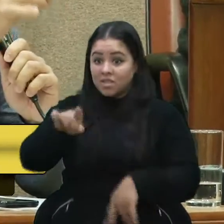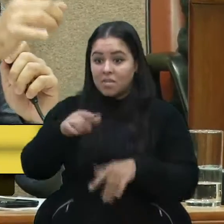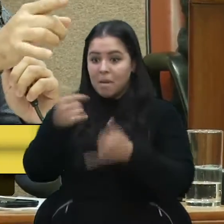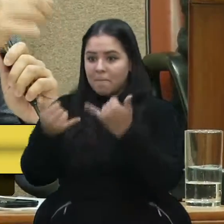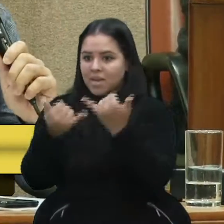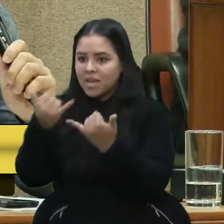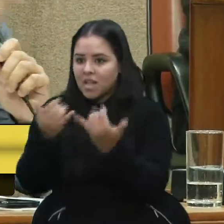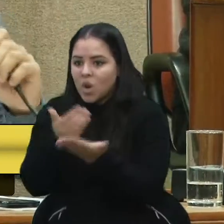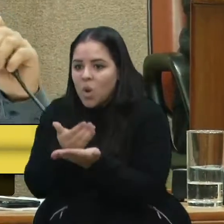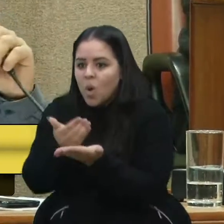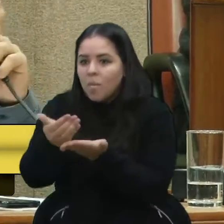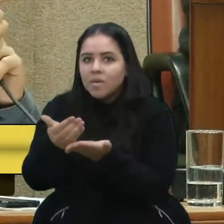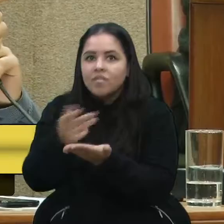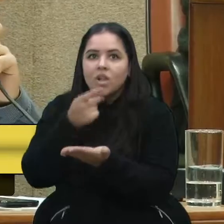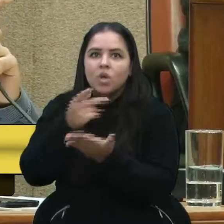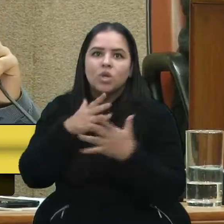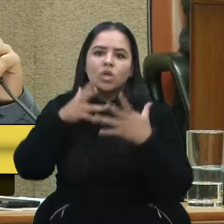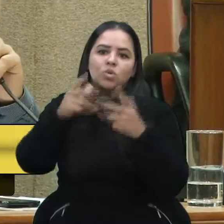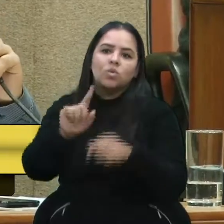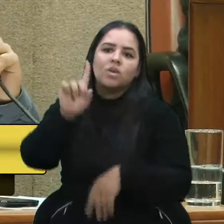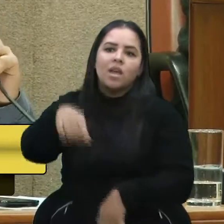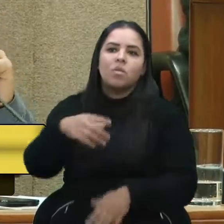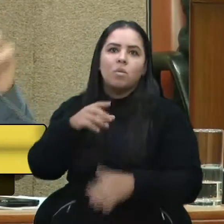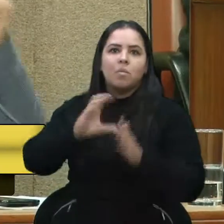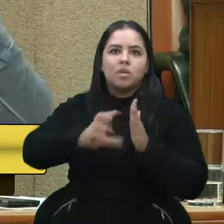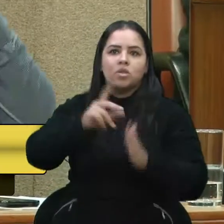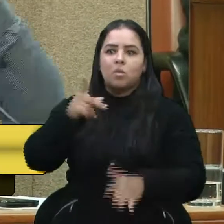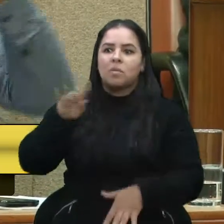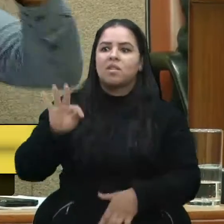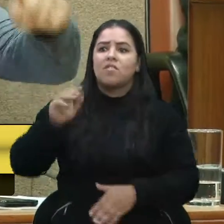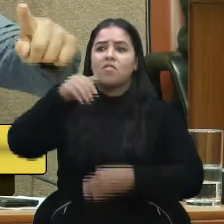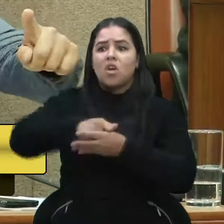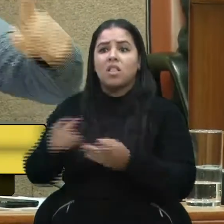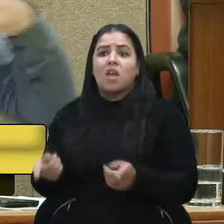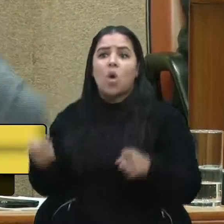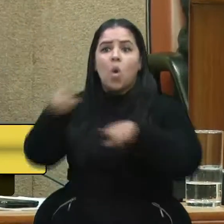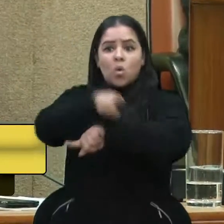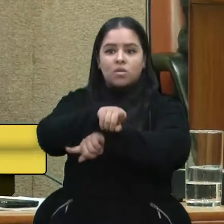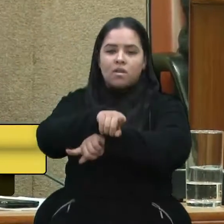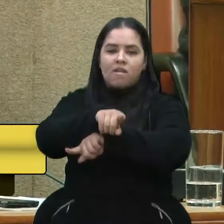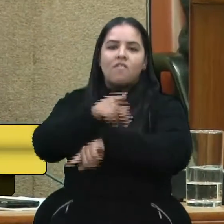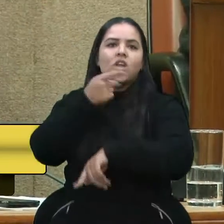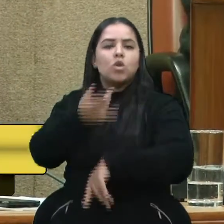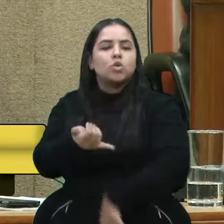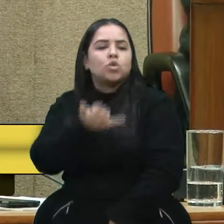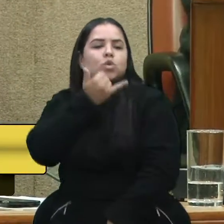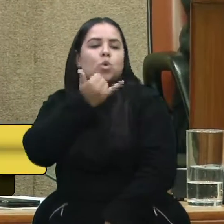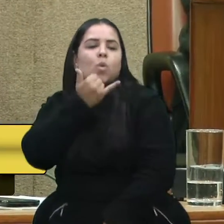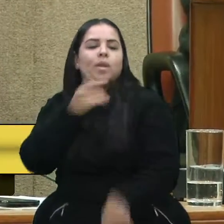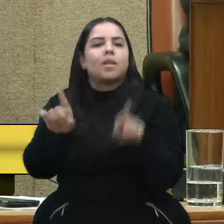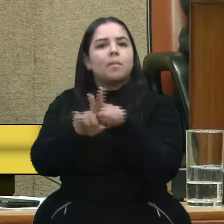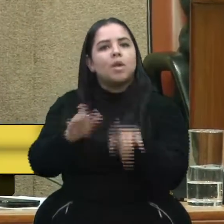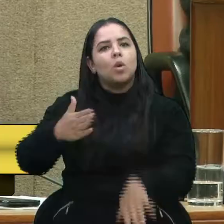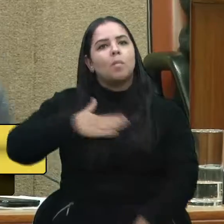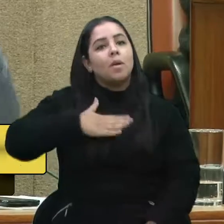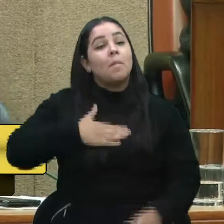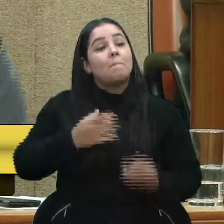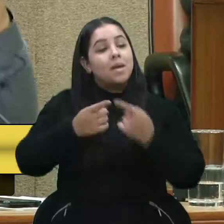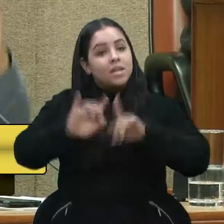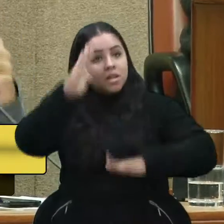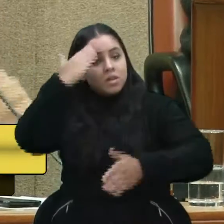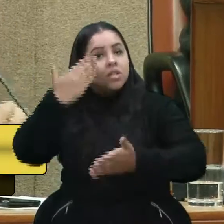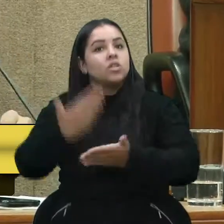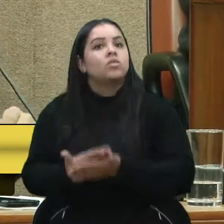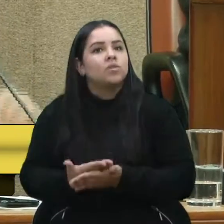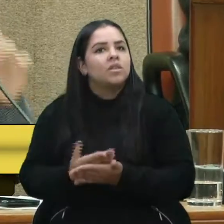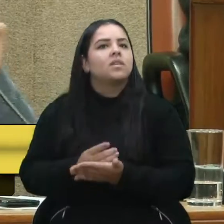início do mandato, falou que tudo que é do PT se vota contrariamente. A senhora se desculpou, inclusive comigo. Mas eu acho importante nós